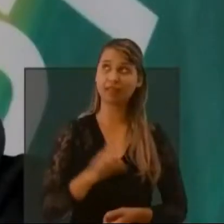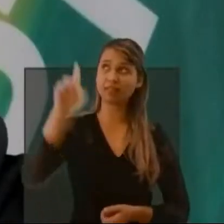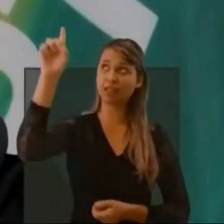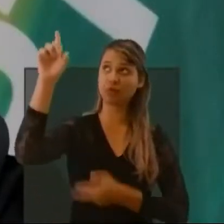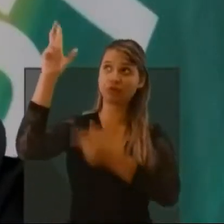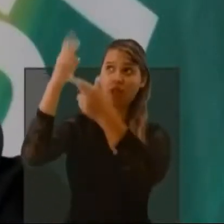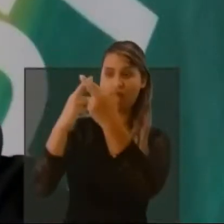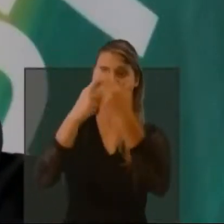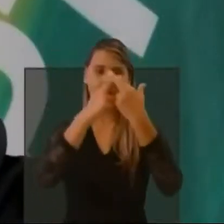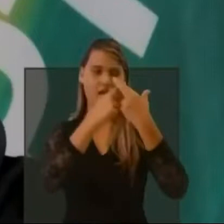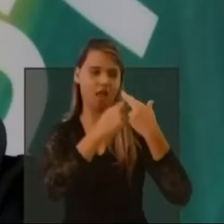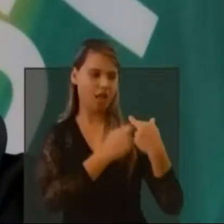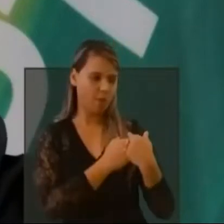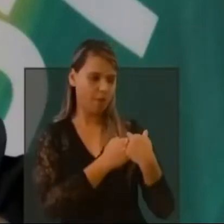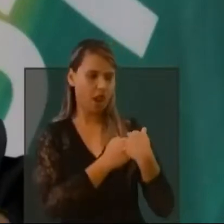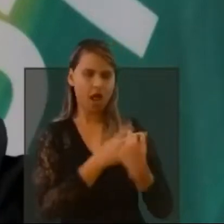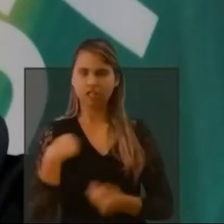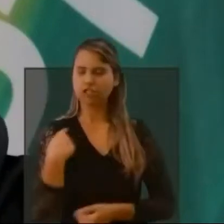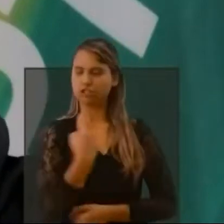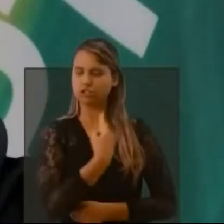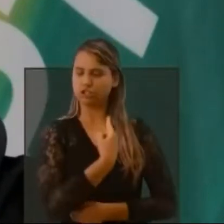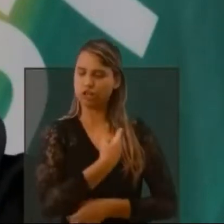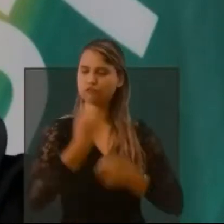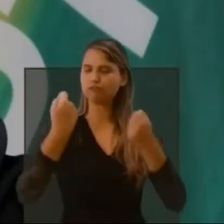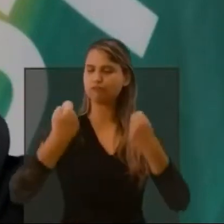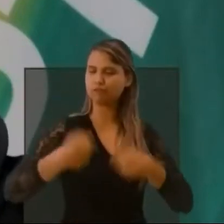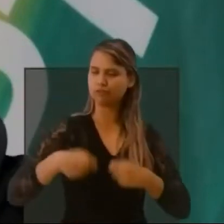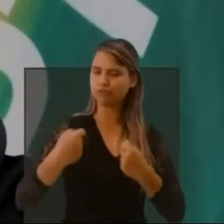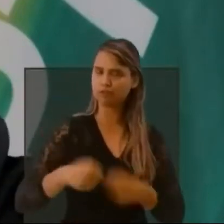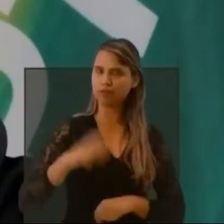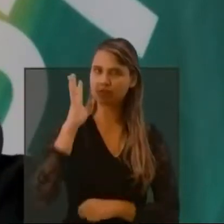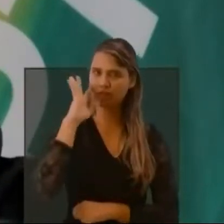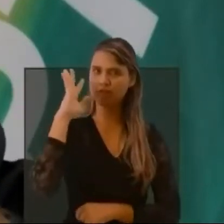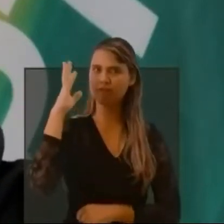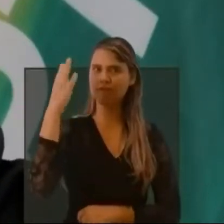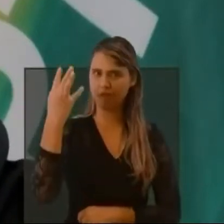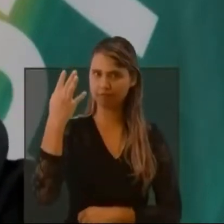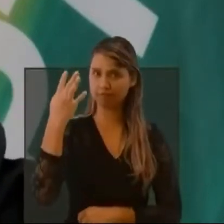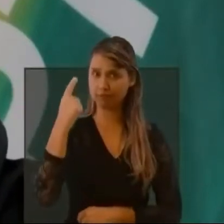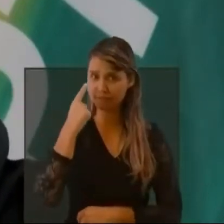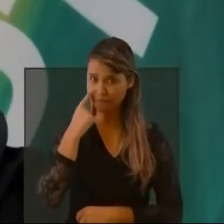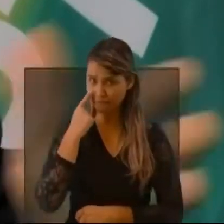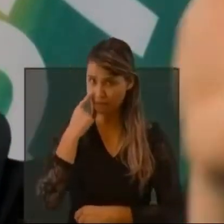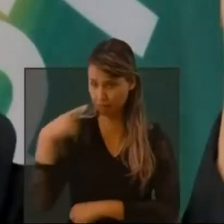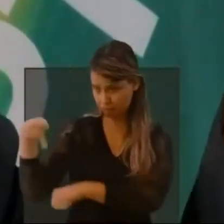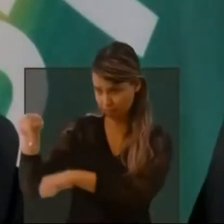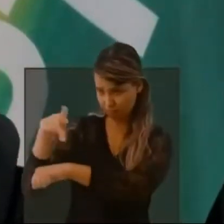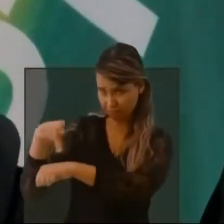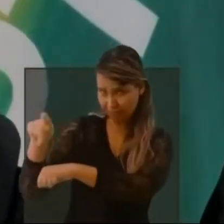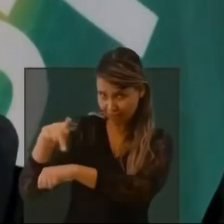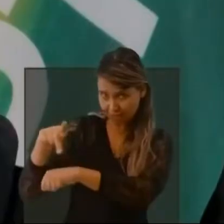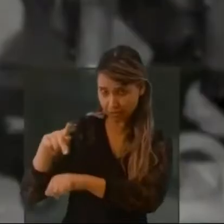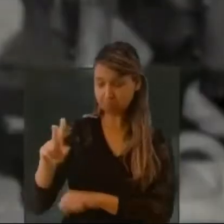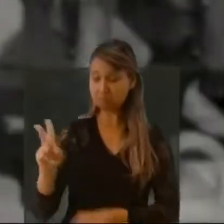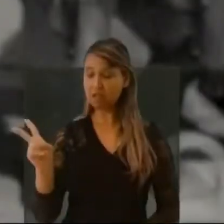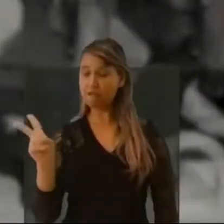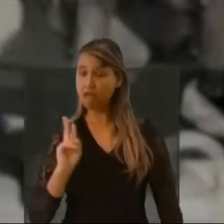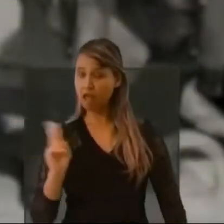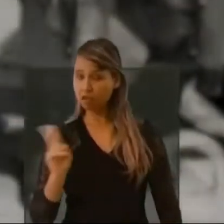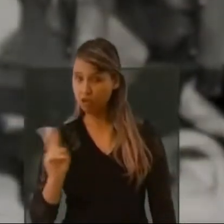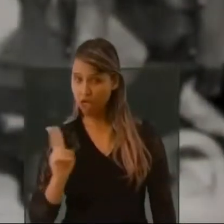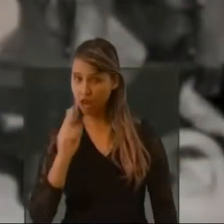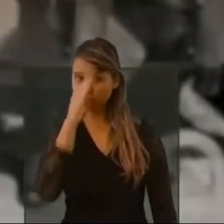Nós precisamos realmente corresponder com essa missão e tarefa que ele está nos dando. É para nós não vermos o Brasil